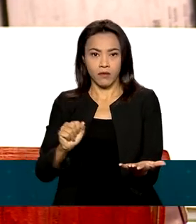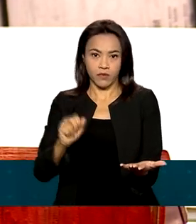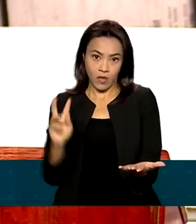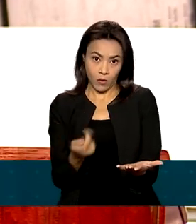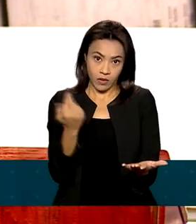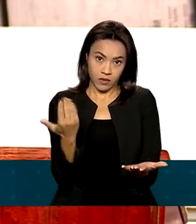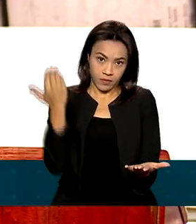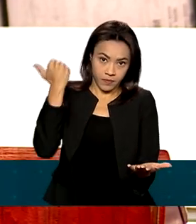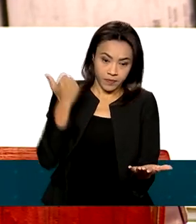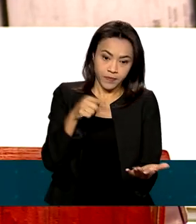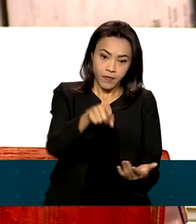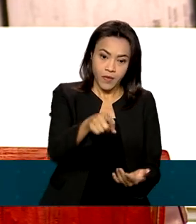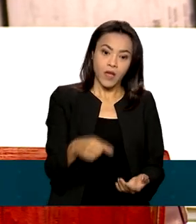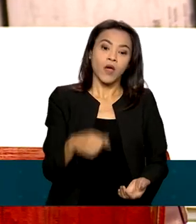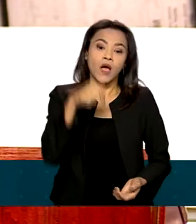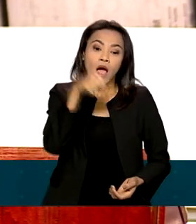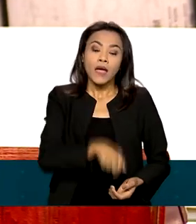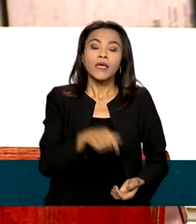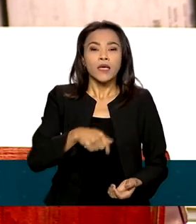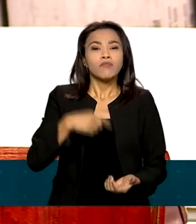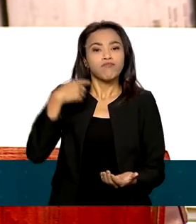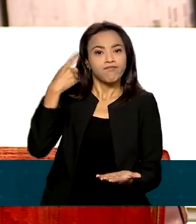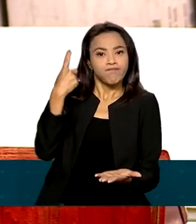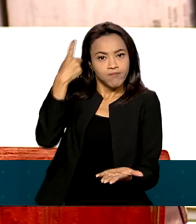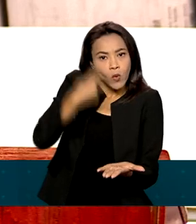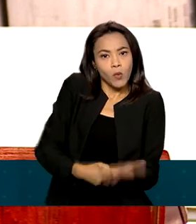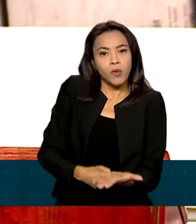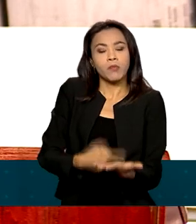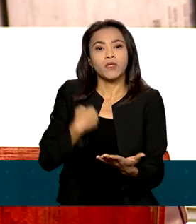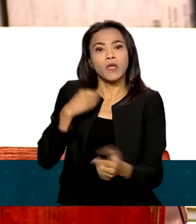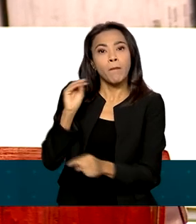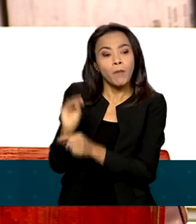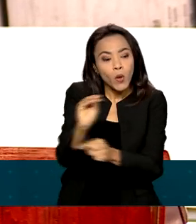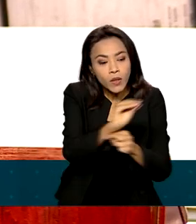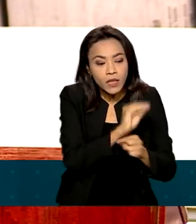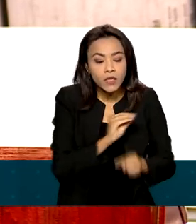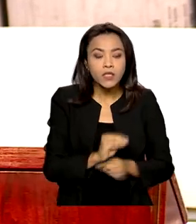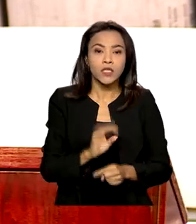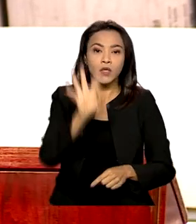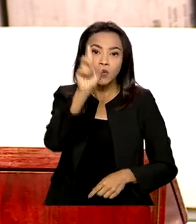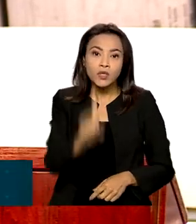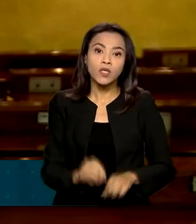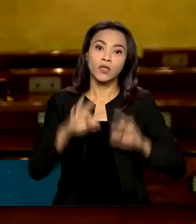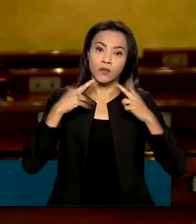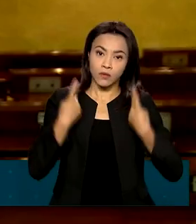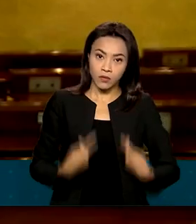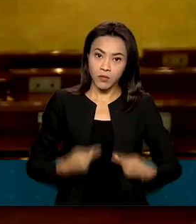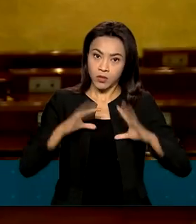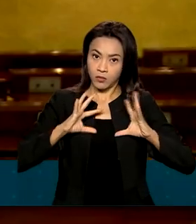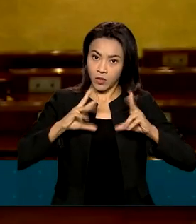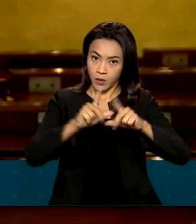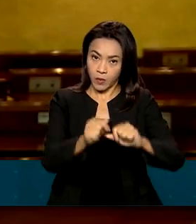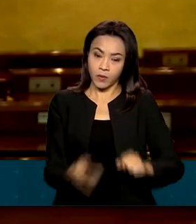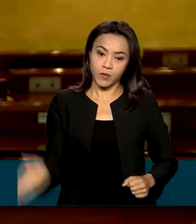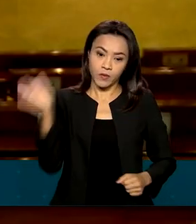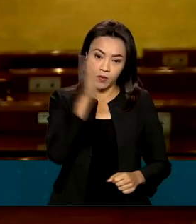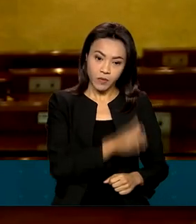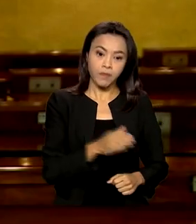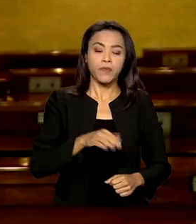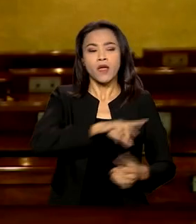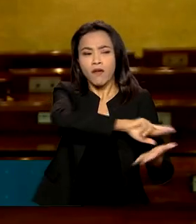o seu comprometimento com a promoção e a proteção de direitos humanos para todos. Entre os brasileiros